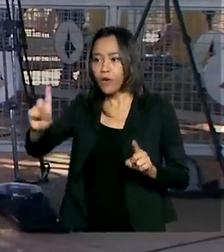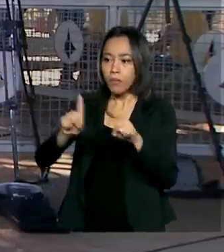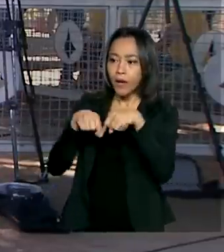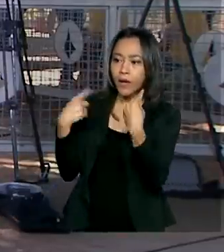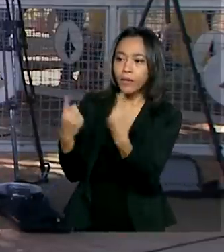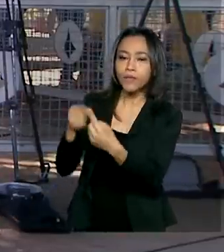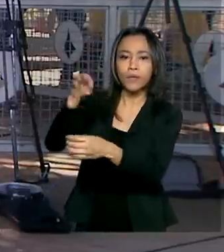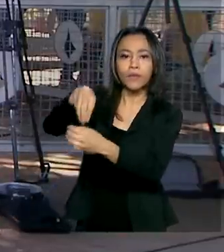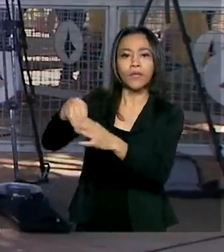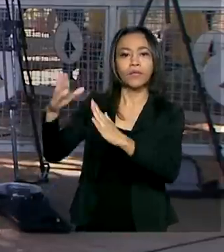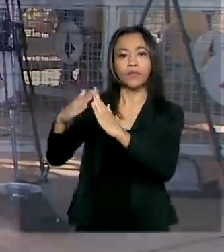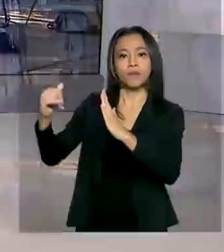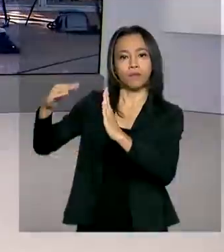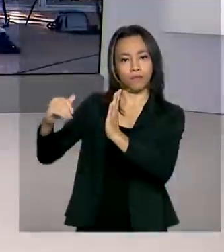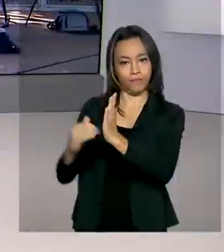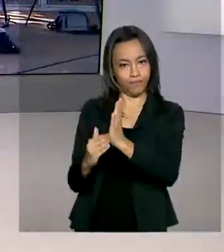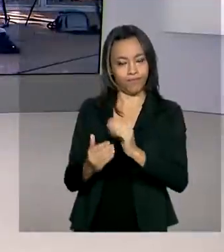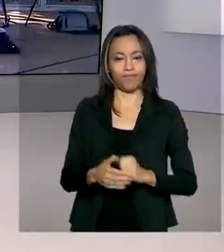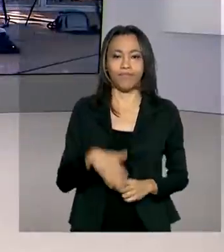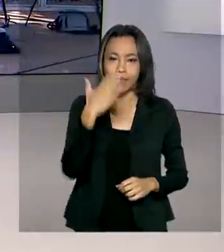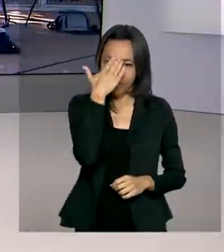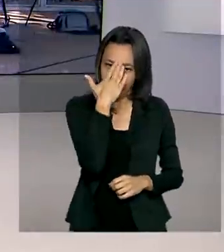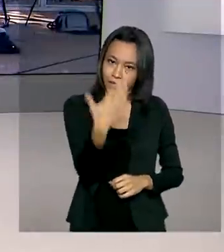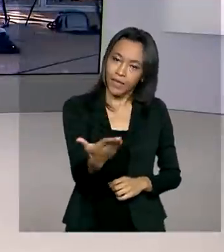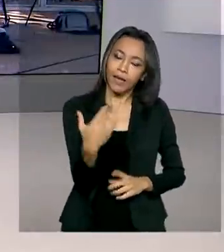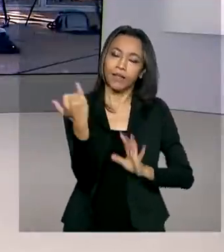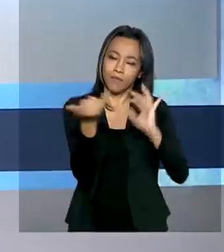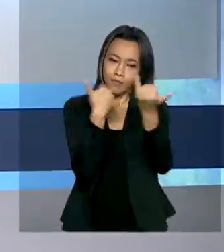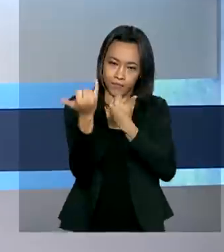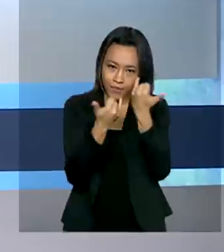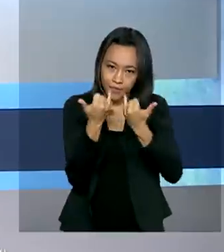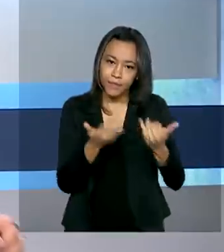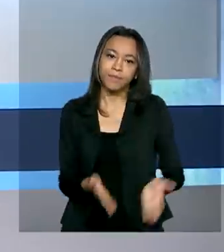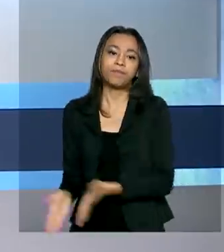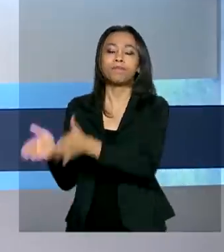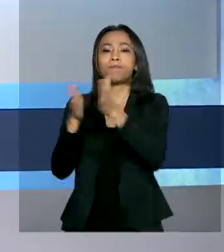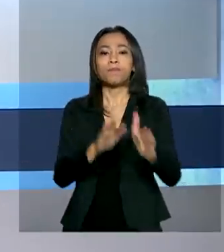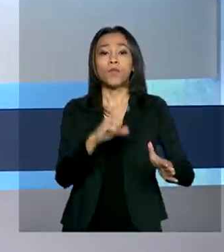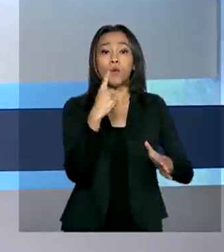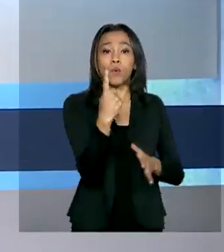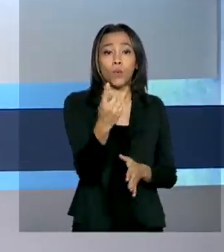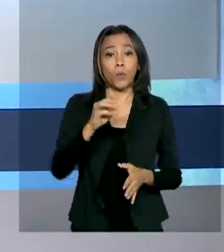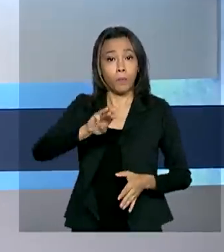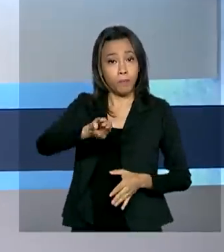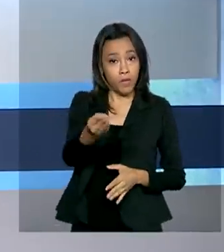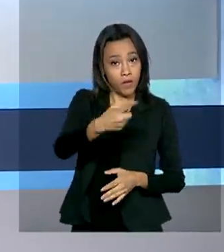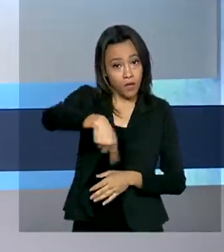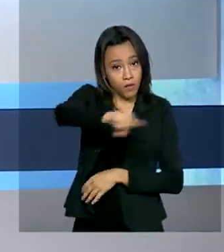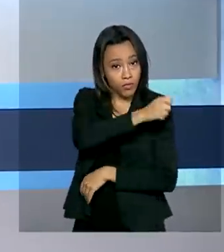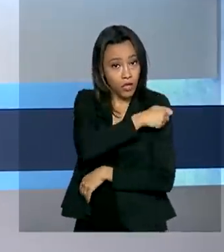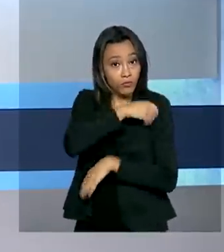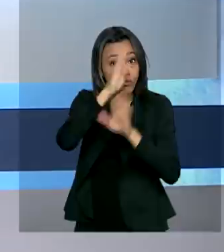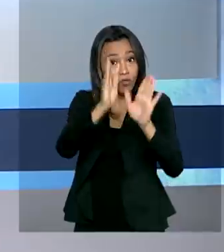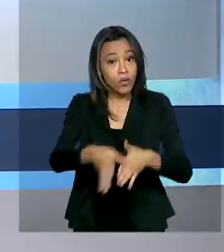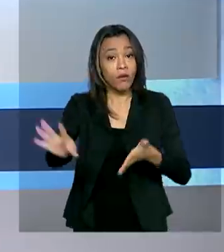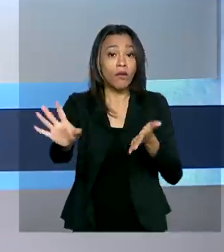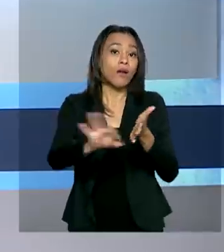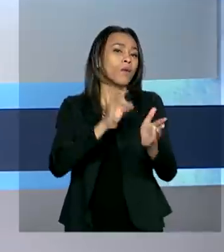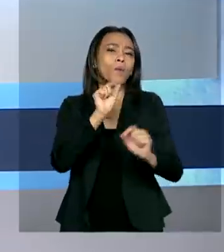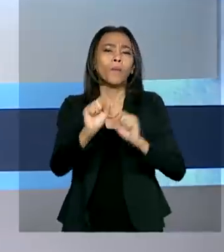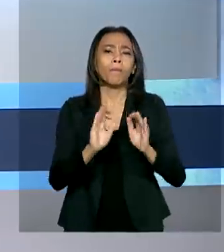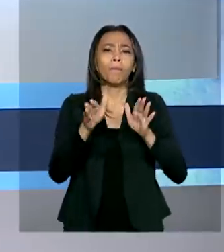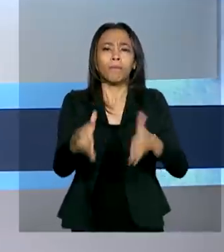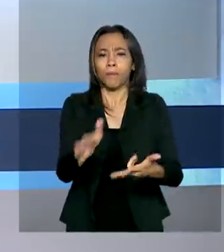lá dentro. Renata. Obrigada, Luciana, pelas suas informações. Um milhão de estudantes já se inscreveram para